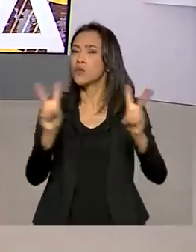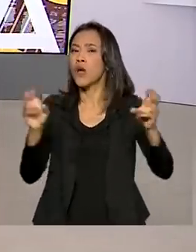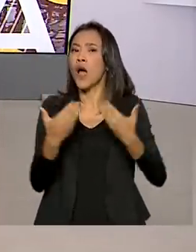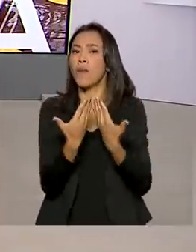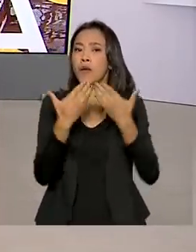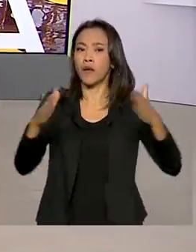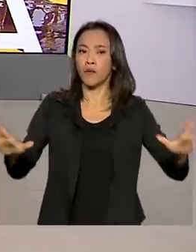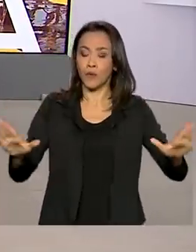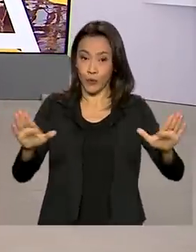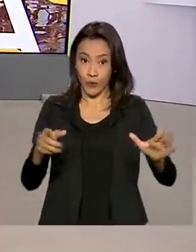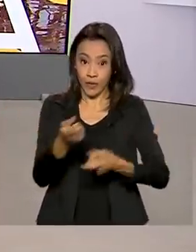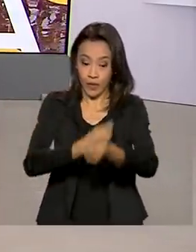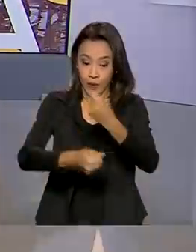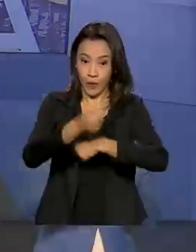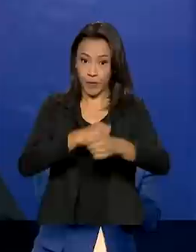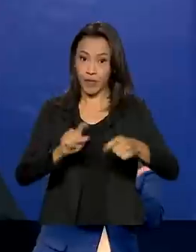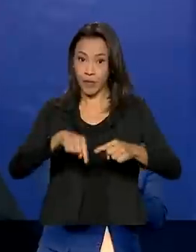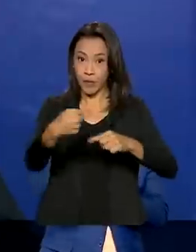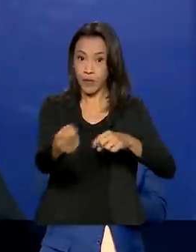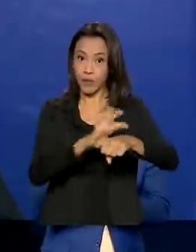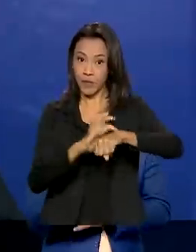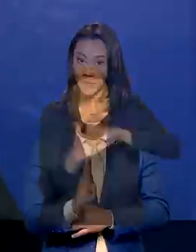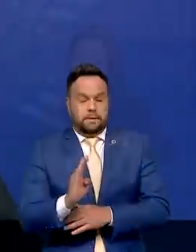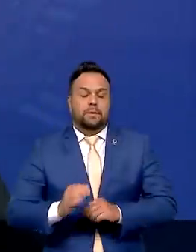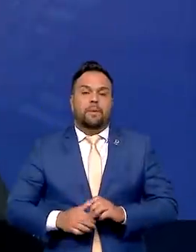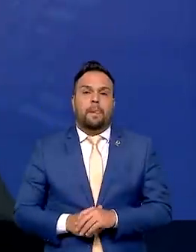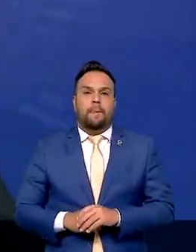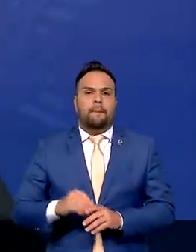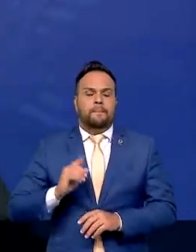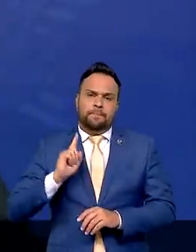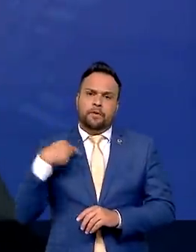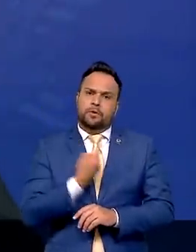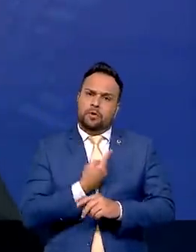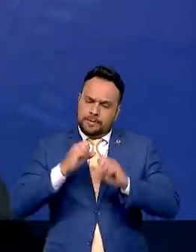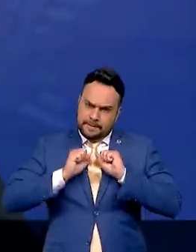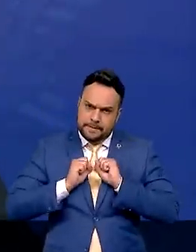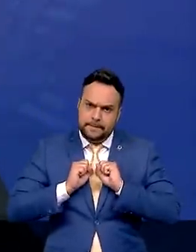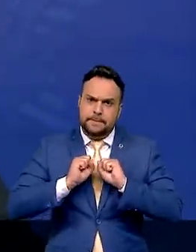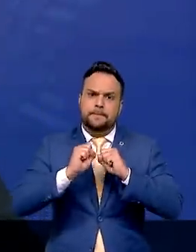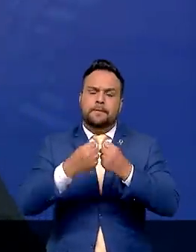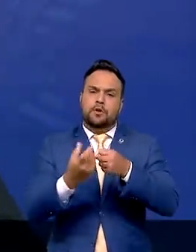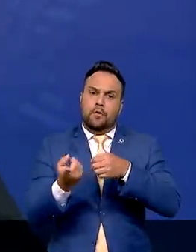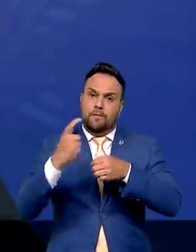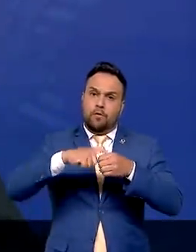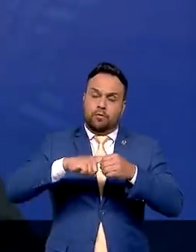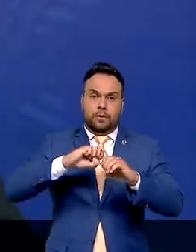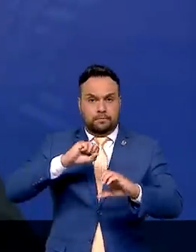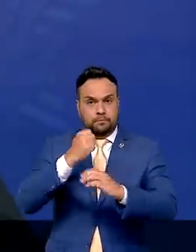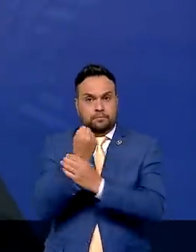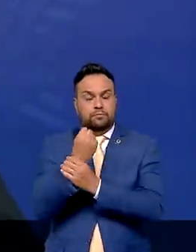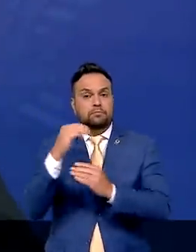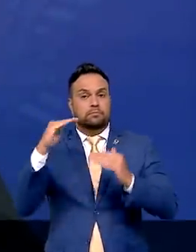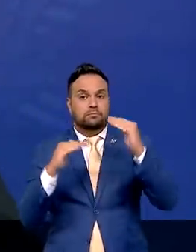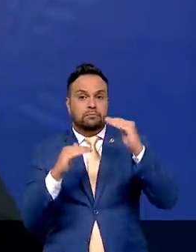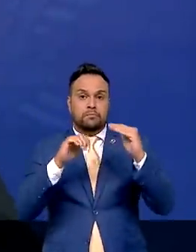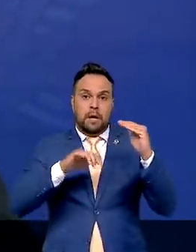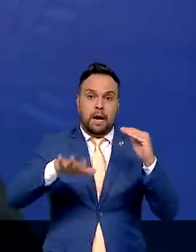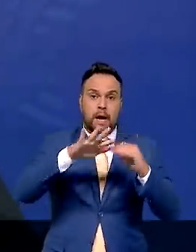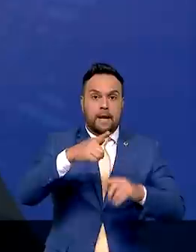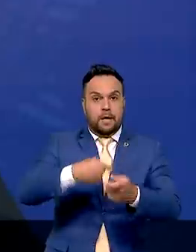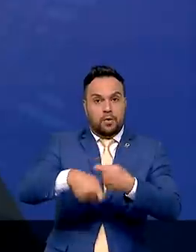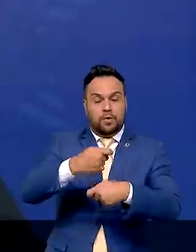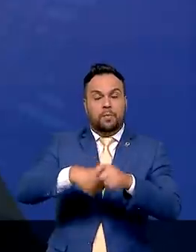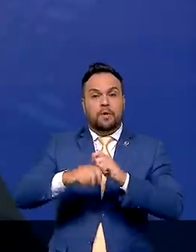economia no pós-pandemia. Além dos nossos esforços de recuperação sustentável da economia, estamos